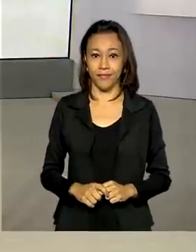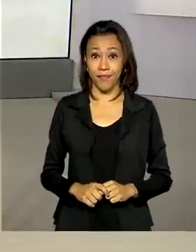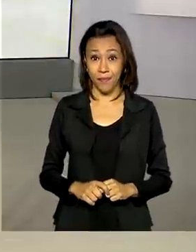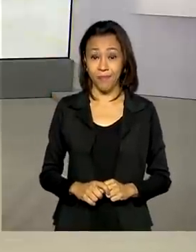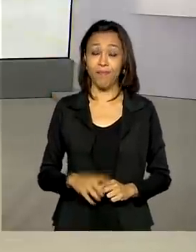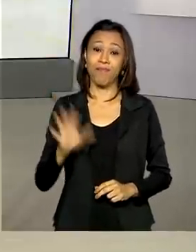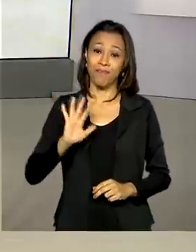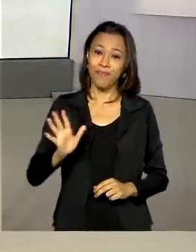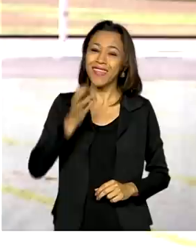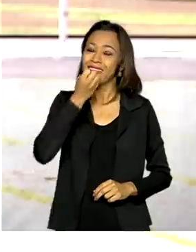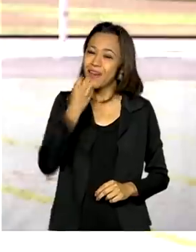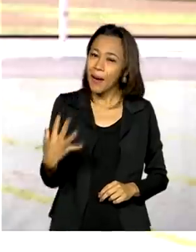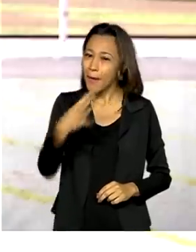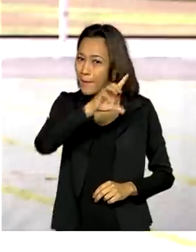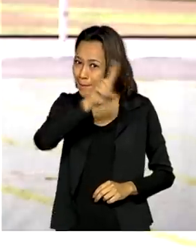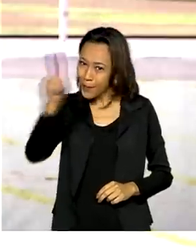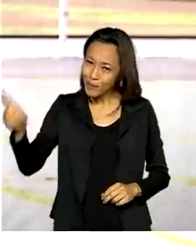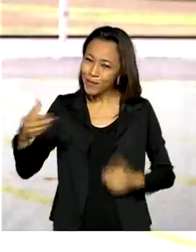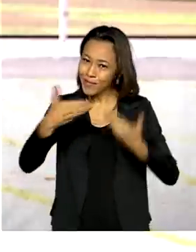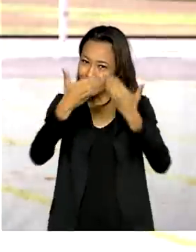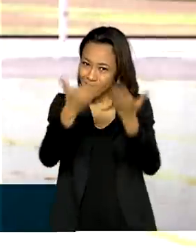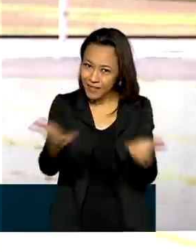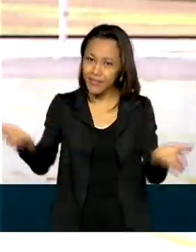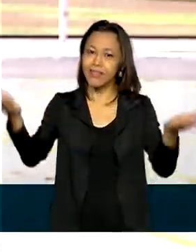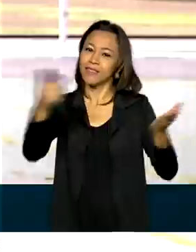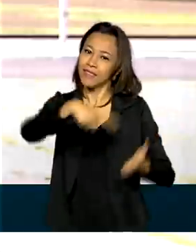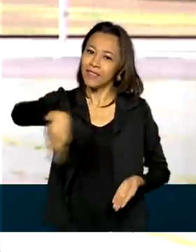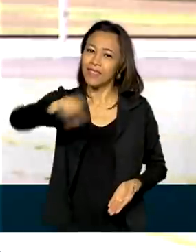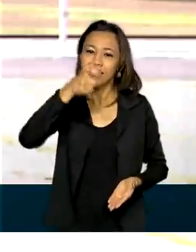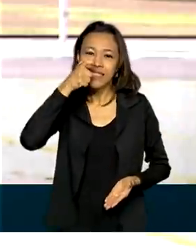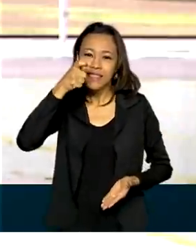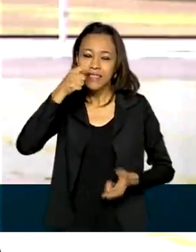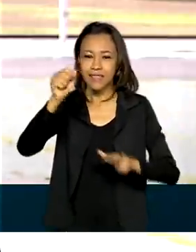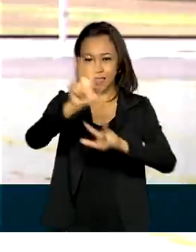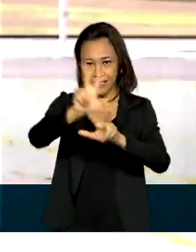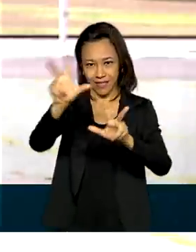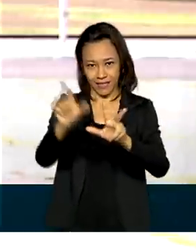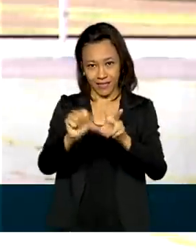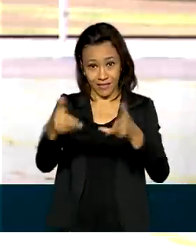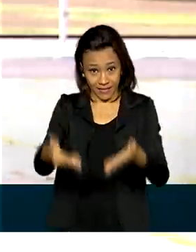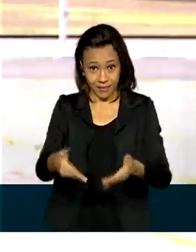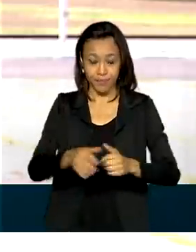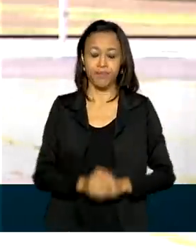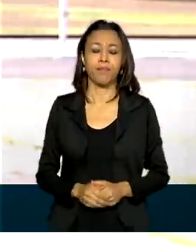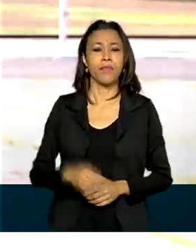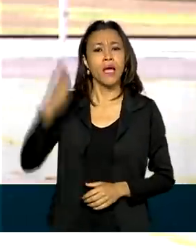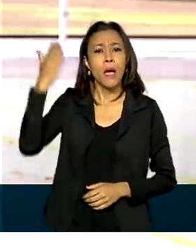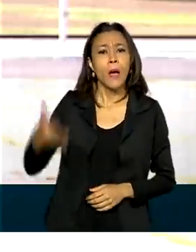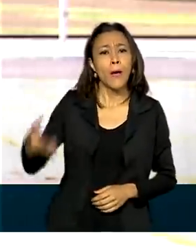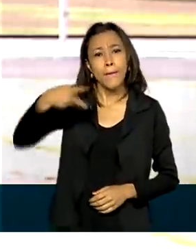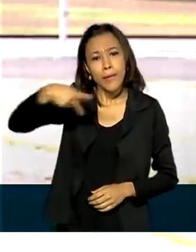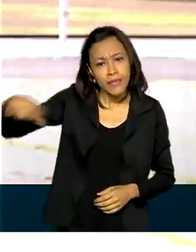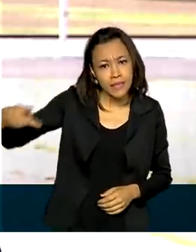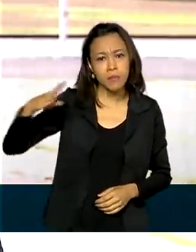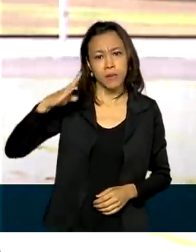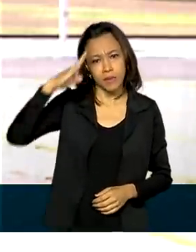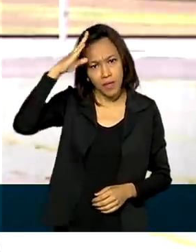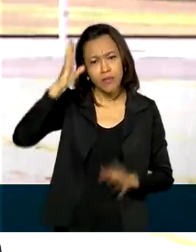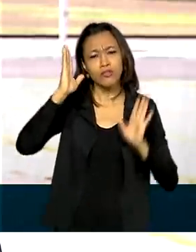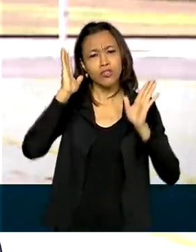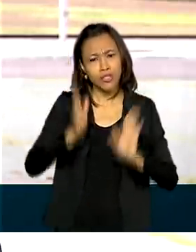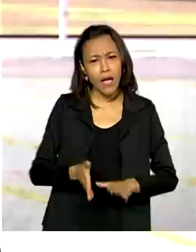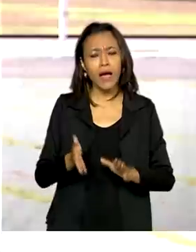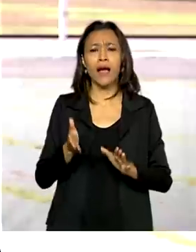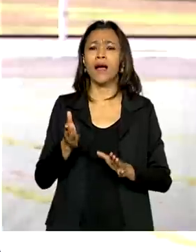Olá, Renata, bom dia. Um bom dia a todos que nos acompanham na TV Brasil. Olha, o presidente Jair Bolsonaro recebeu alta logo no